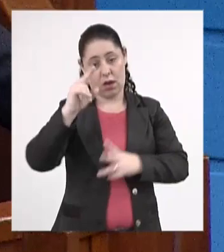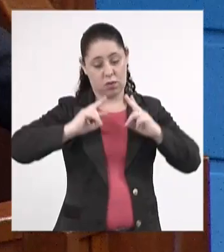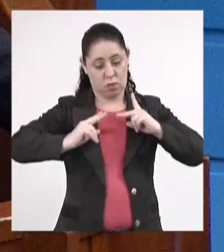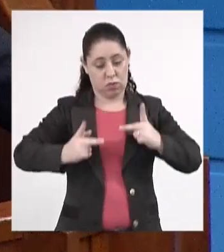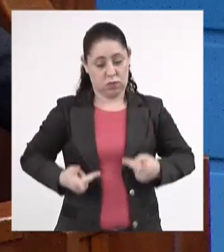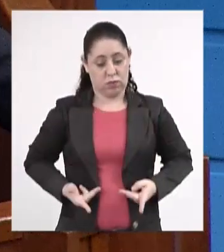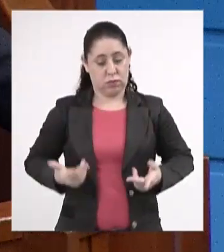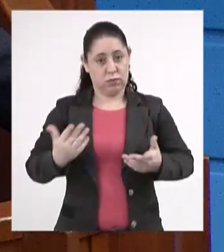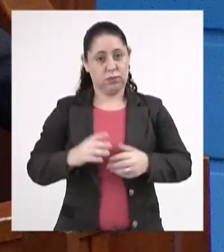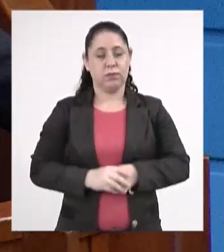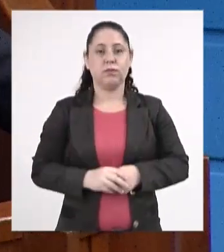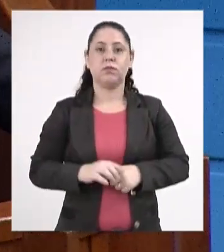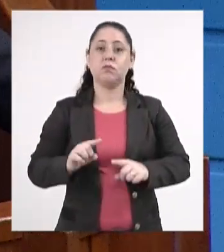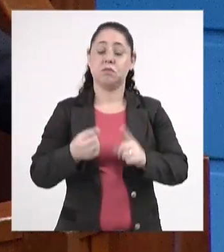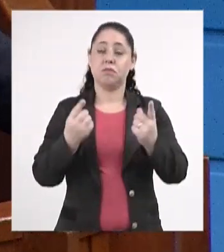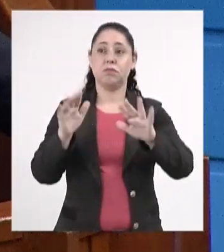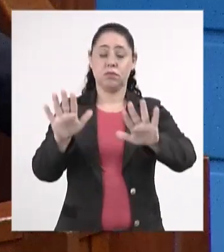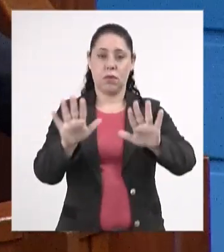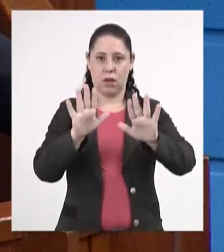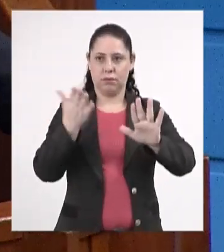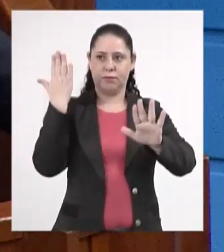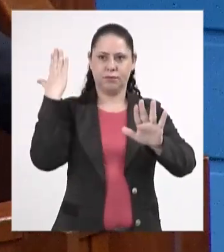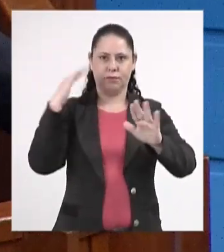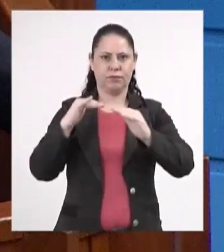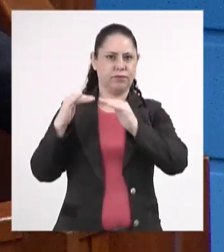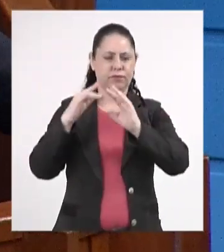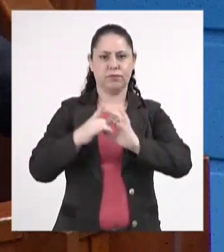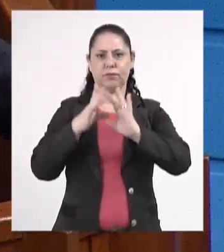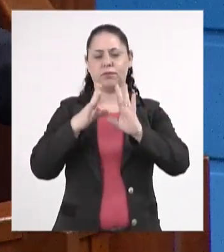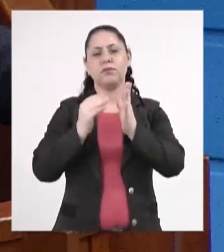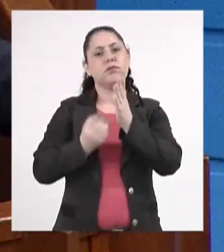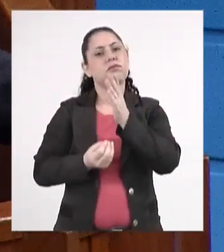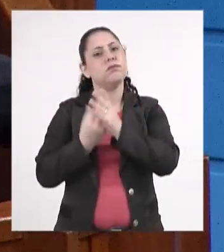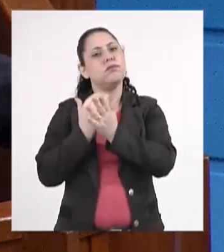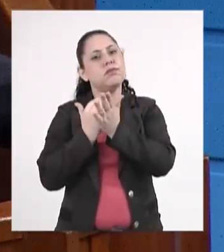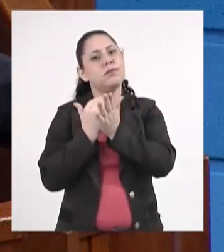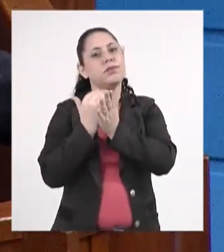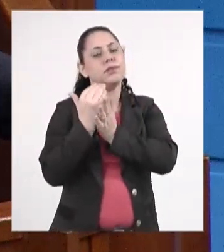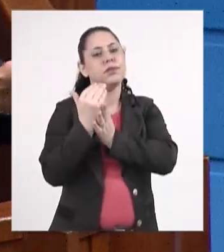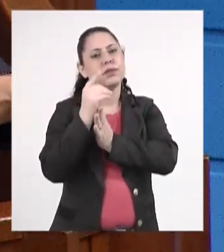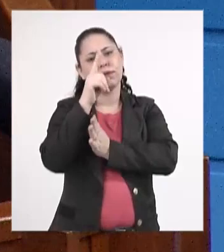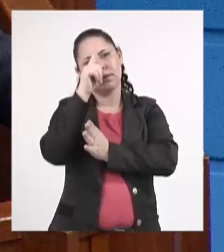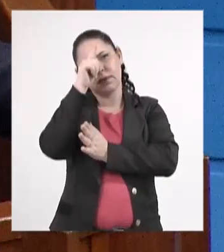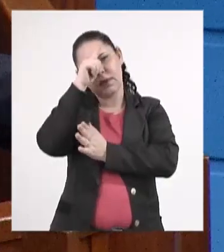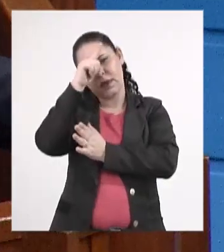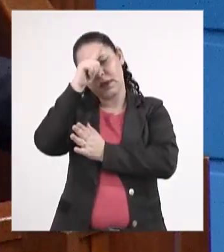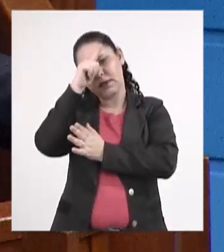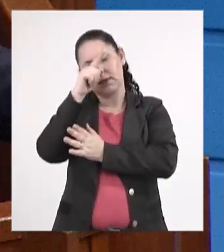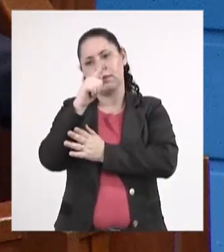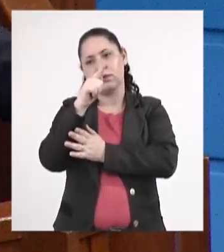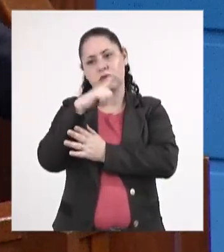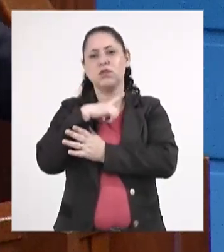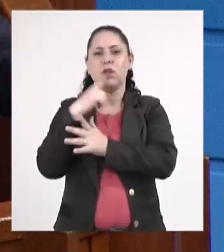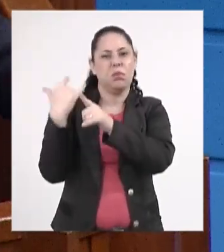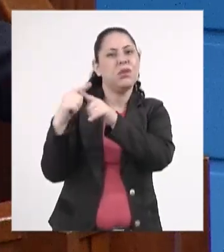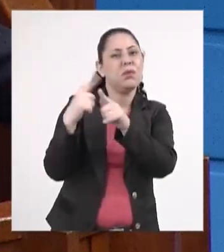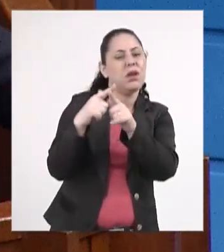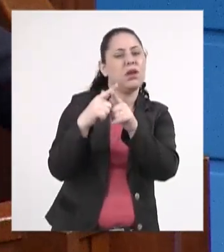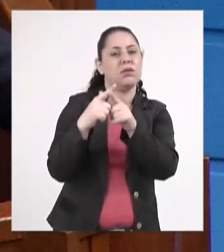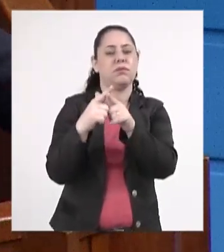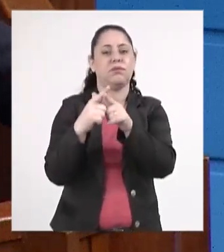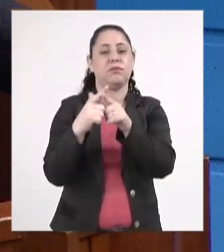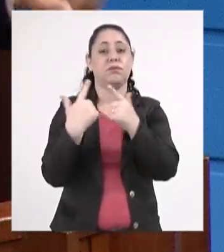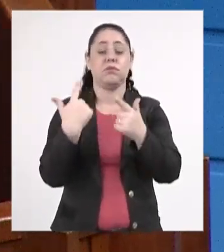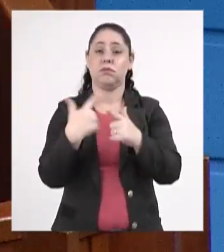humanidade. Mas aquela democracia que estava nascendo na Grécia Antiga era muito imperfeita, até